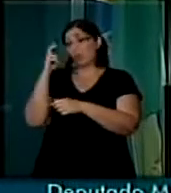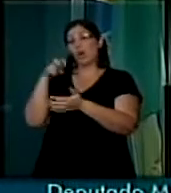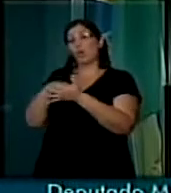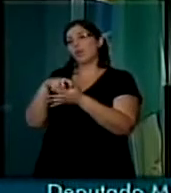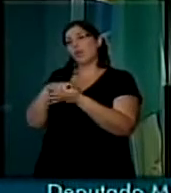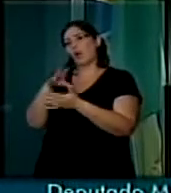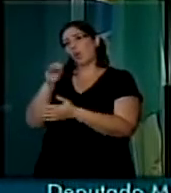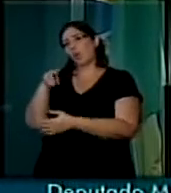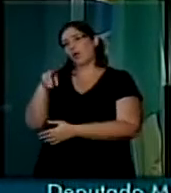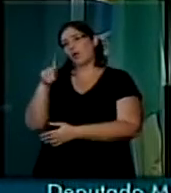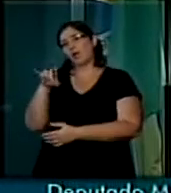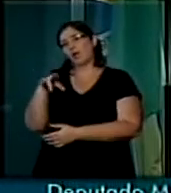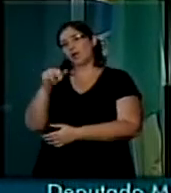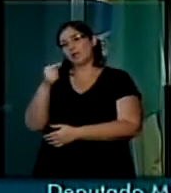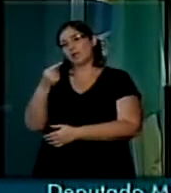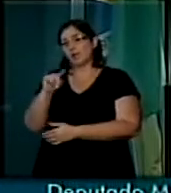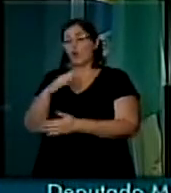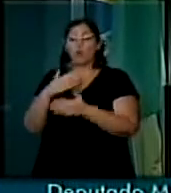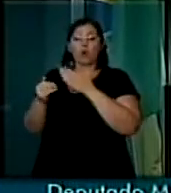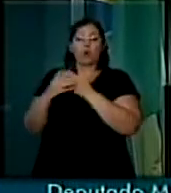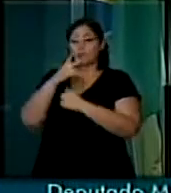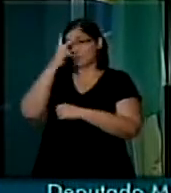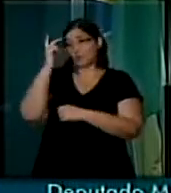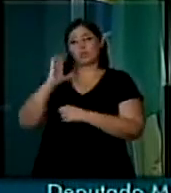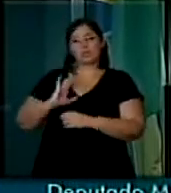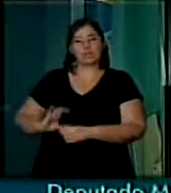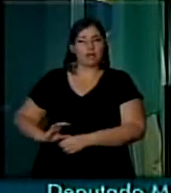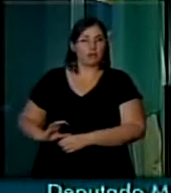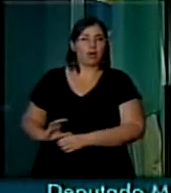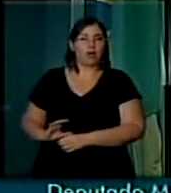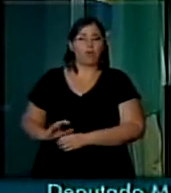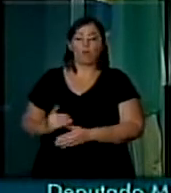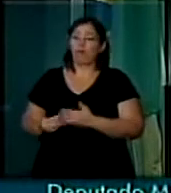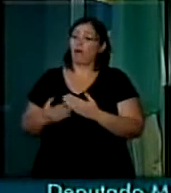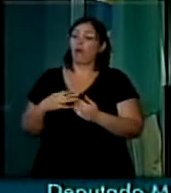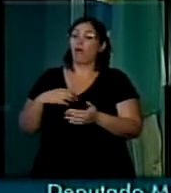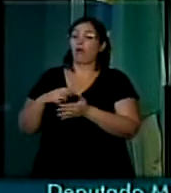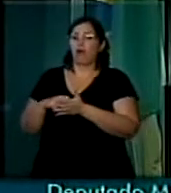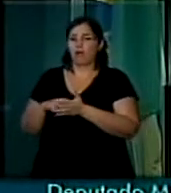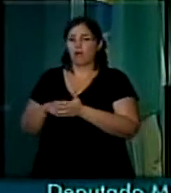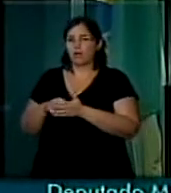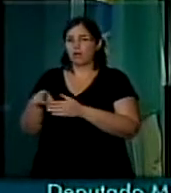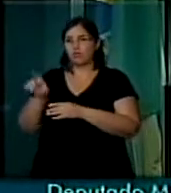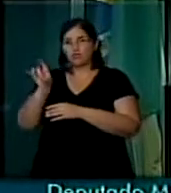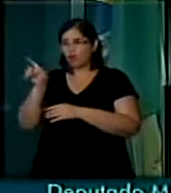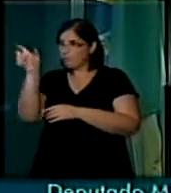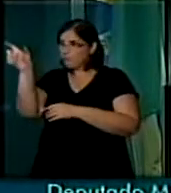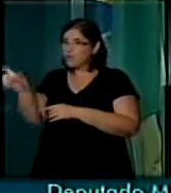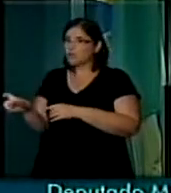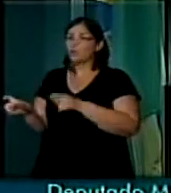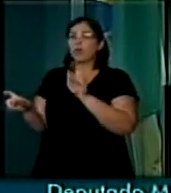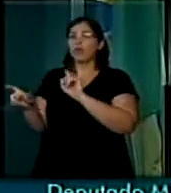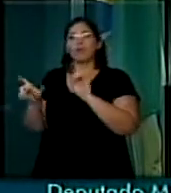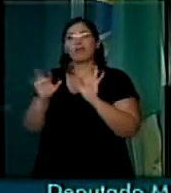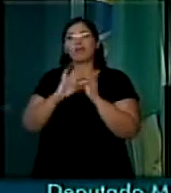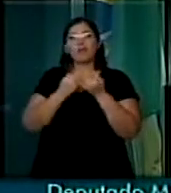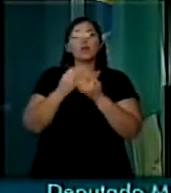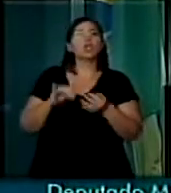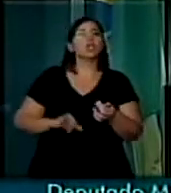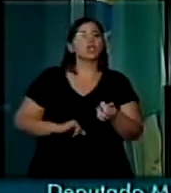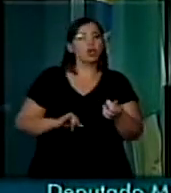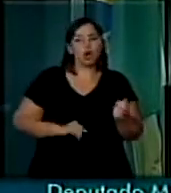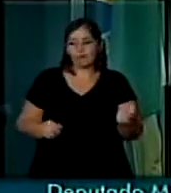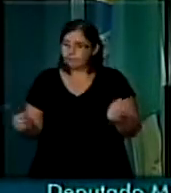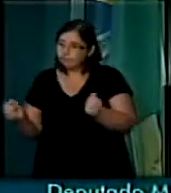a um determinado cidadão ou cidadã, não está sendo só ele, naquele momento, condenado.